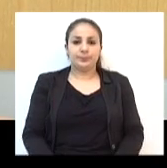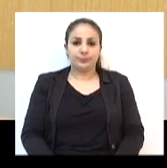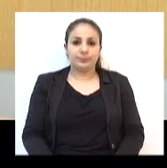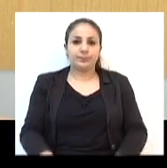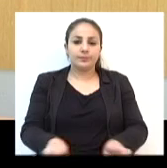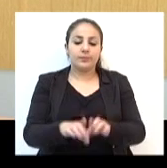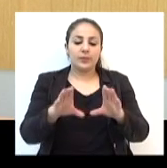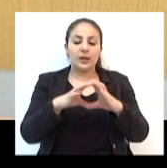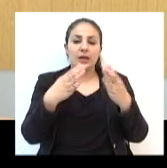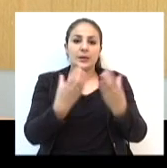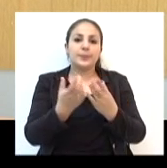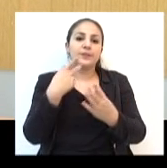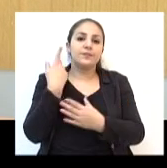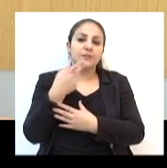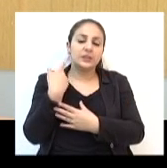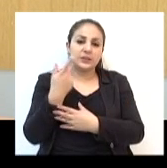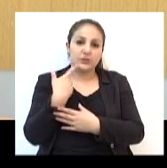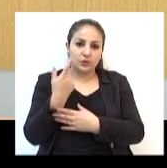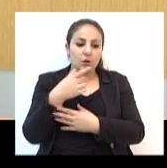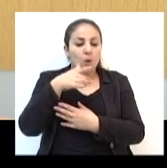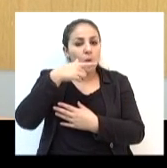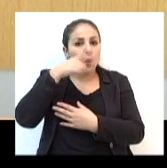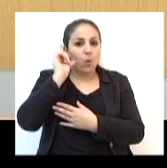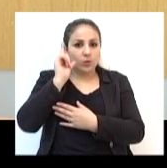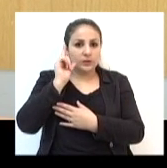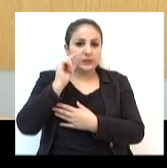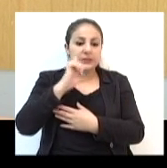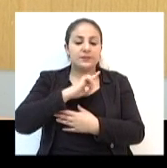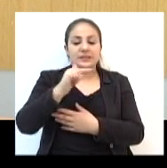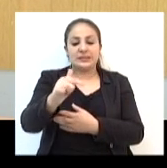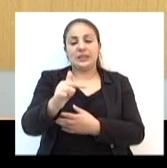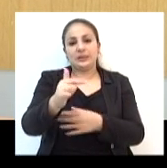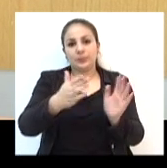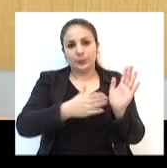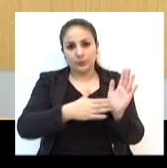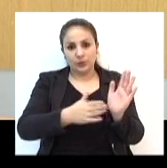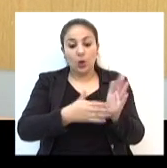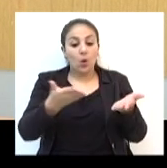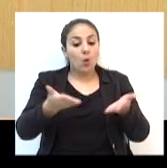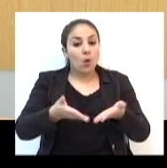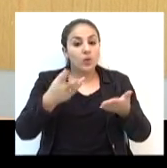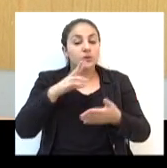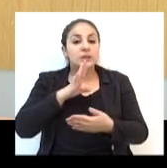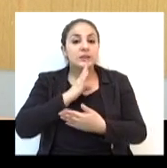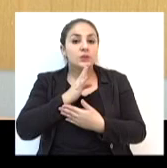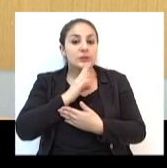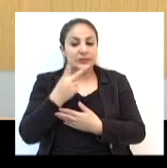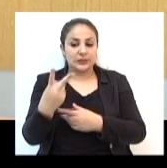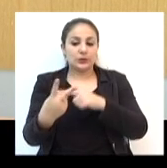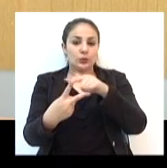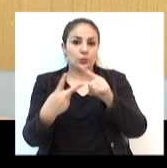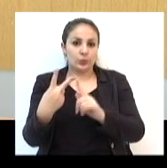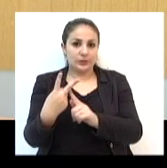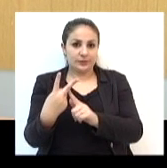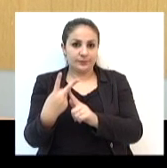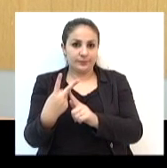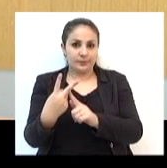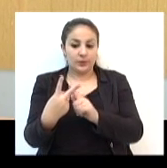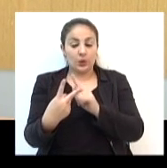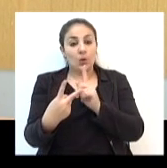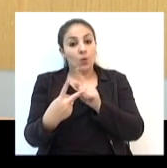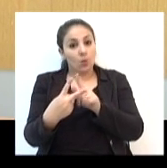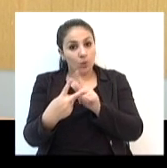A Câmara de Vereadores apreciou ontem sete proposições. Hoje, você vai conhecer duas delas.